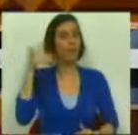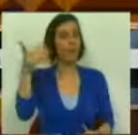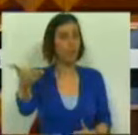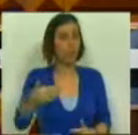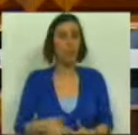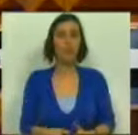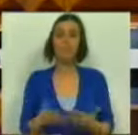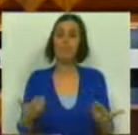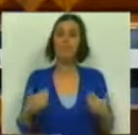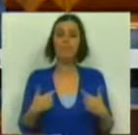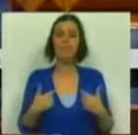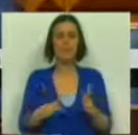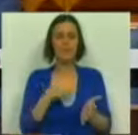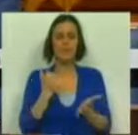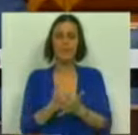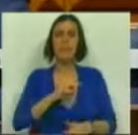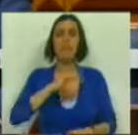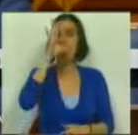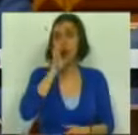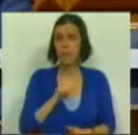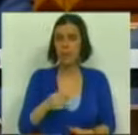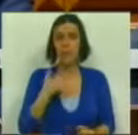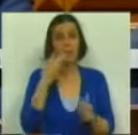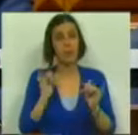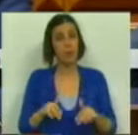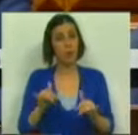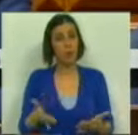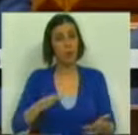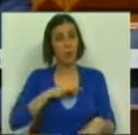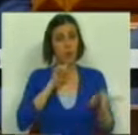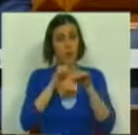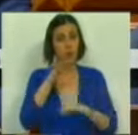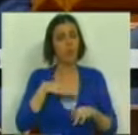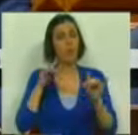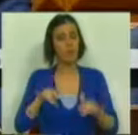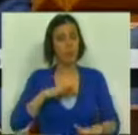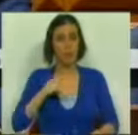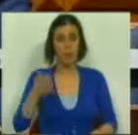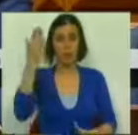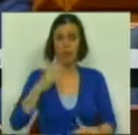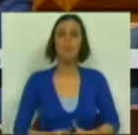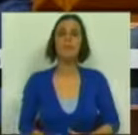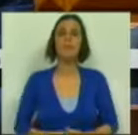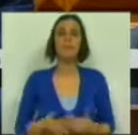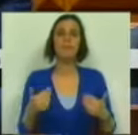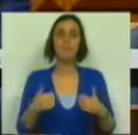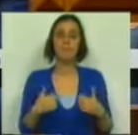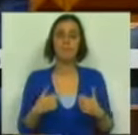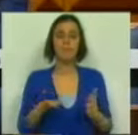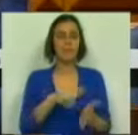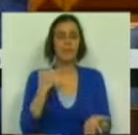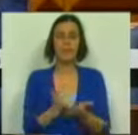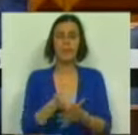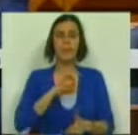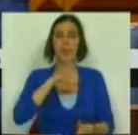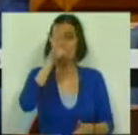futuro. Nós estamos, como sempre, Sr. Ministro, Peço que conclua, Sr. Deputado. Vou terminar, Sr. Presidente. Nós estamos, como